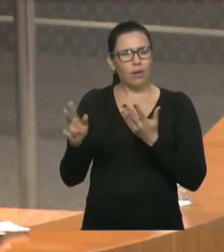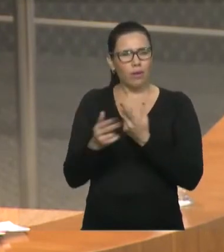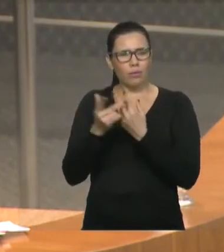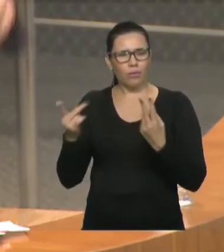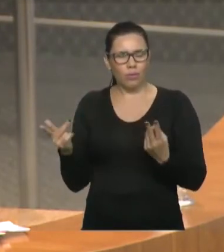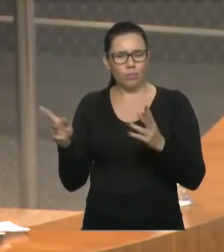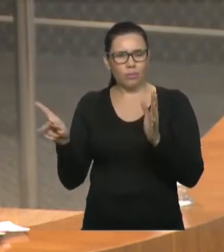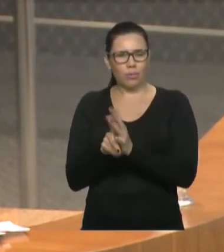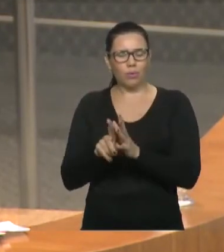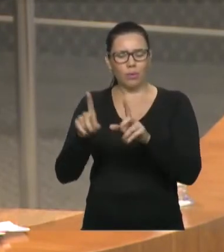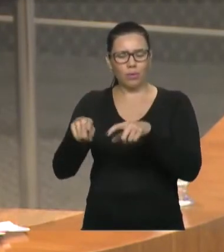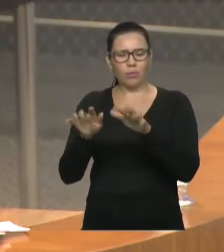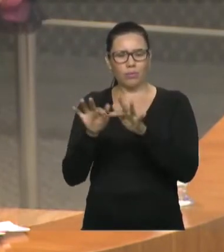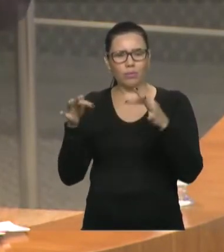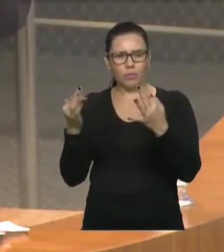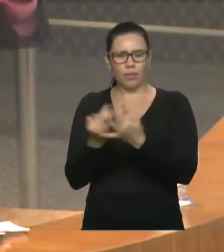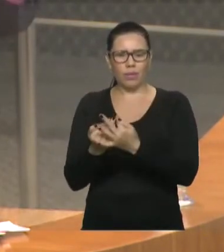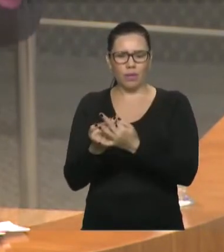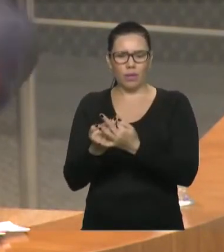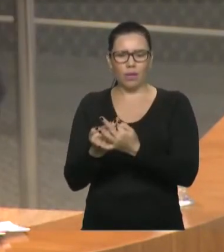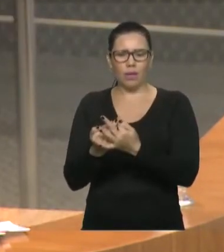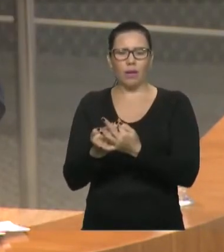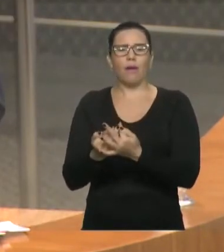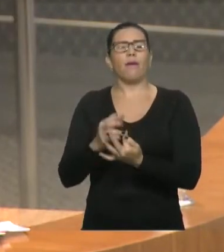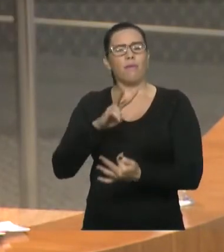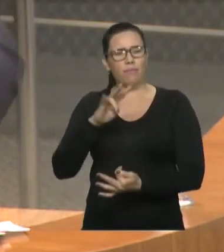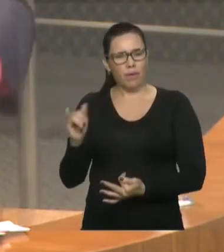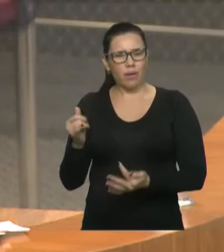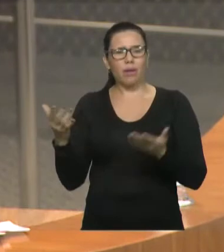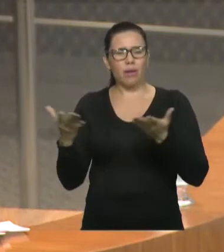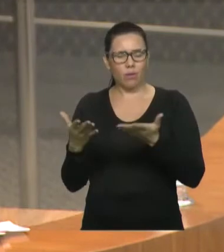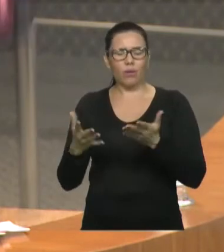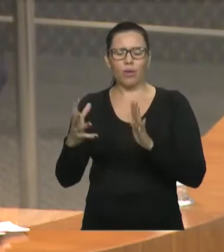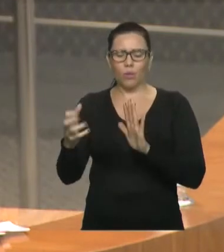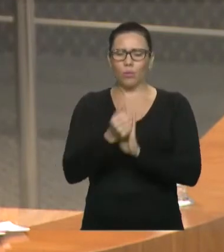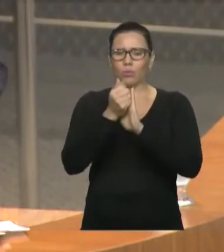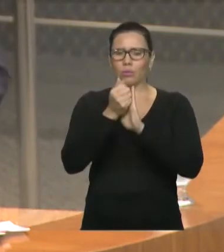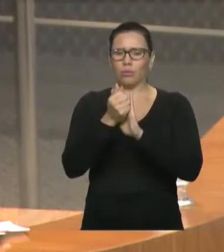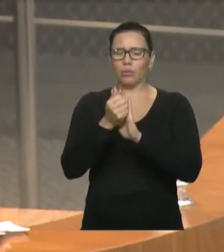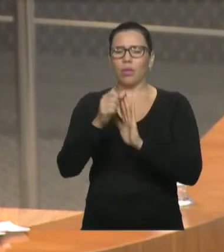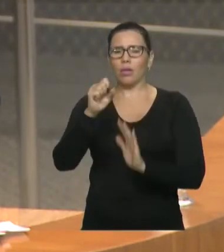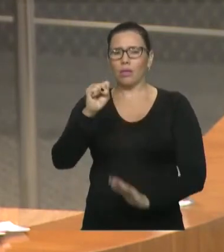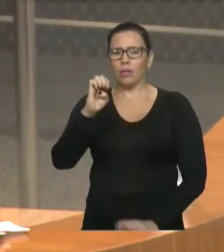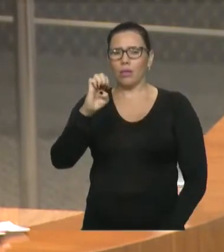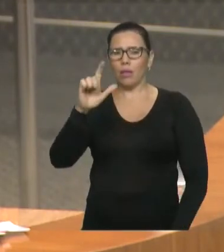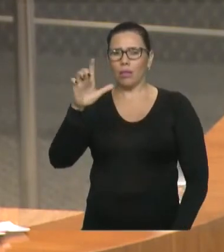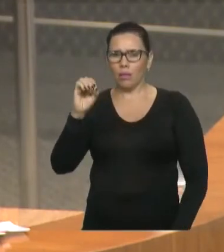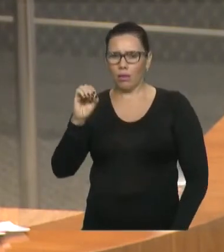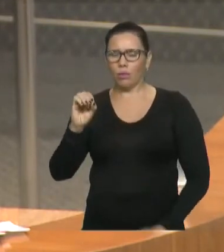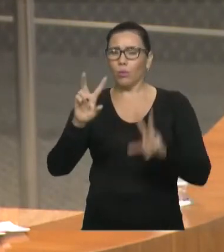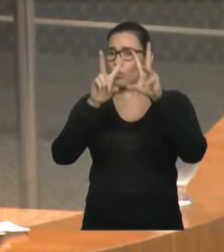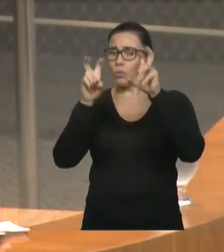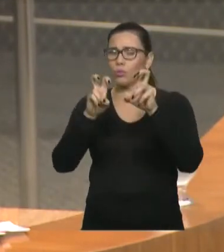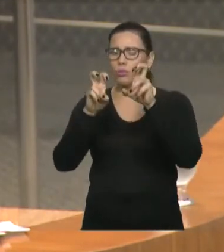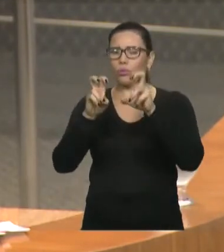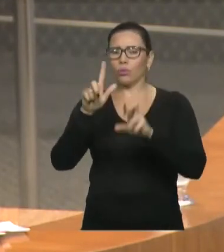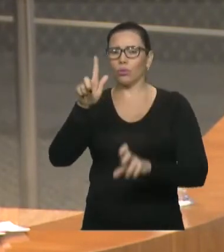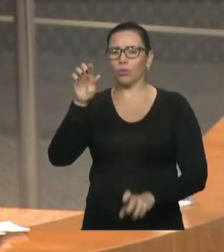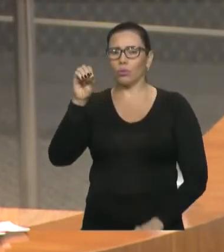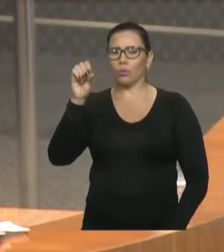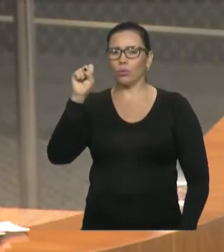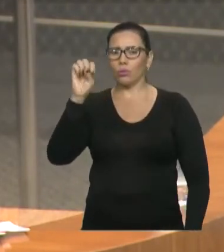agricultura familiar, com o selo gosto do Maranhão, para que a gente possa divulgar os nossos produtos. E, evidentemente,